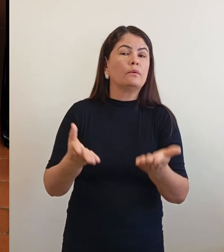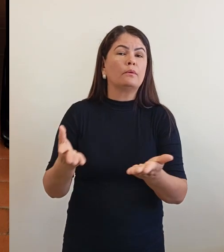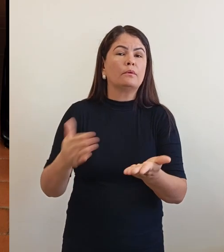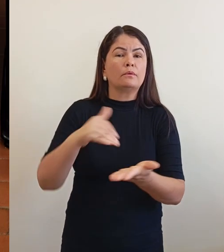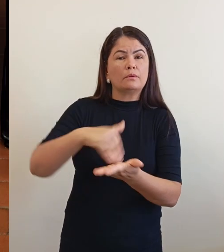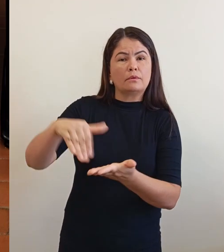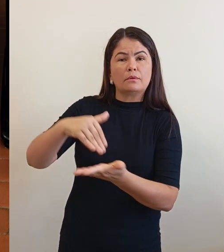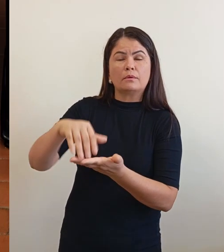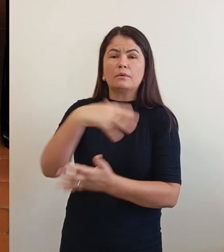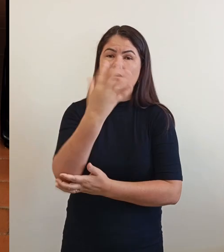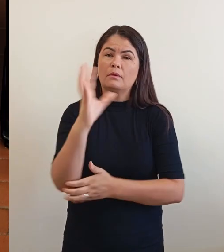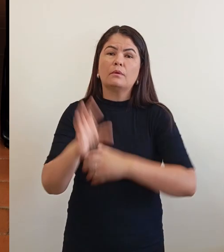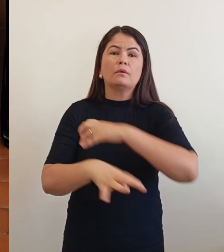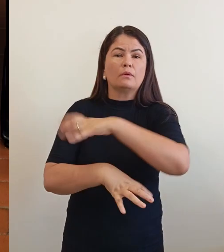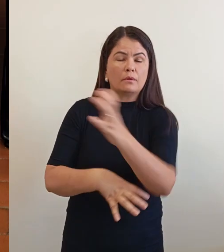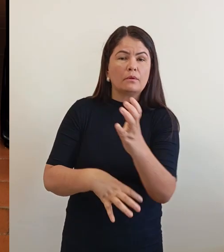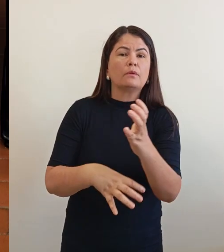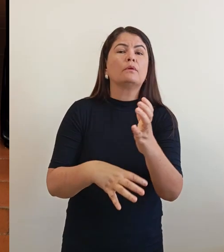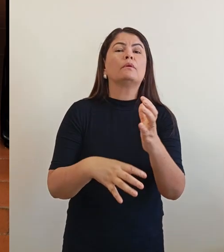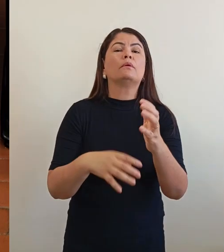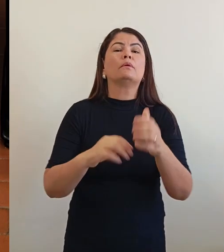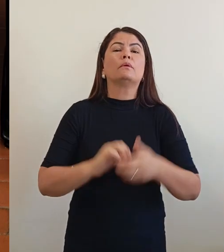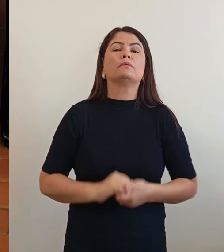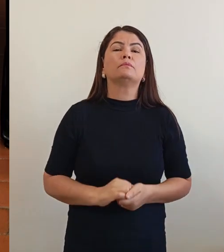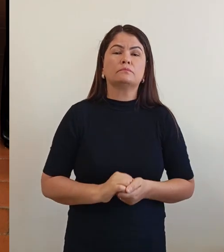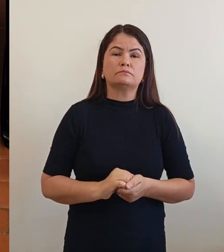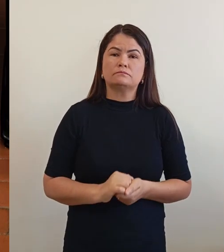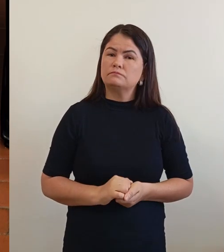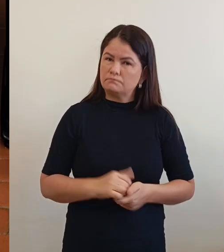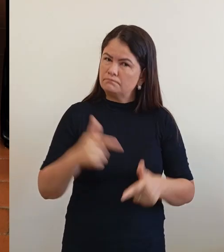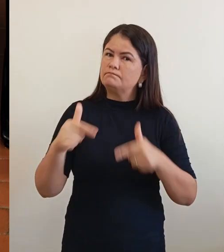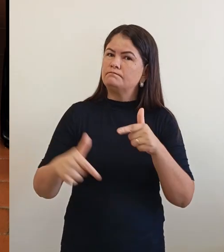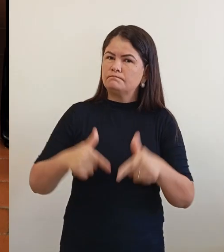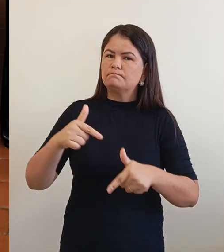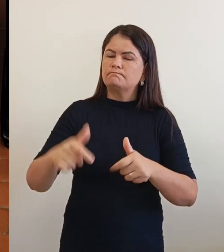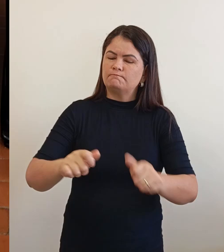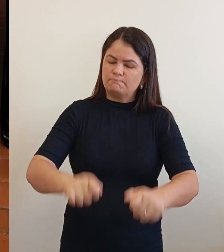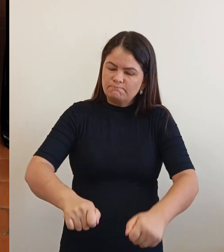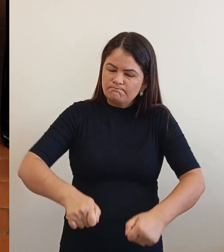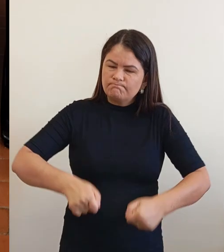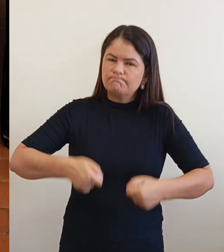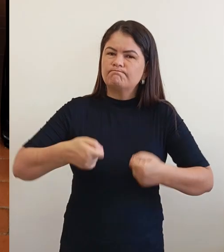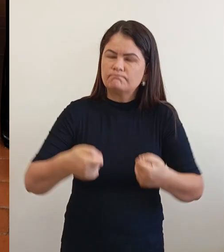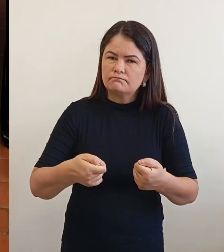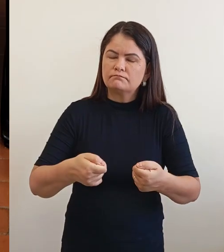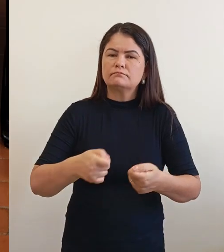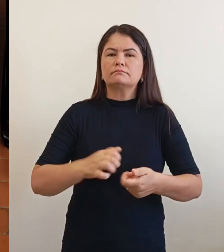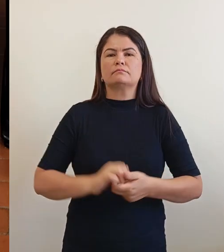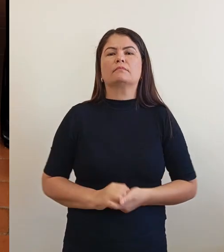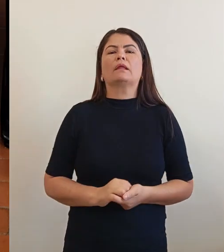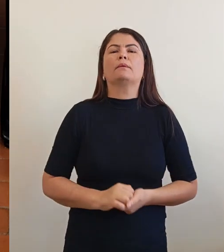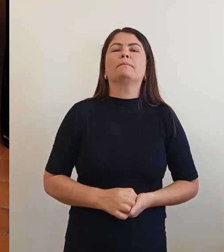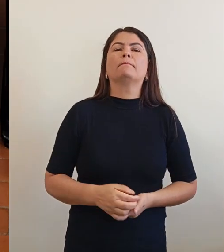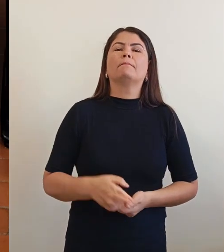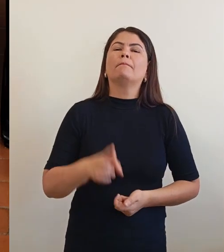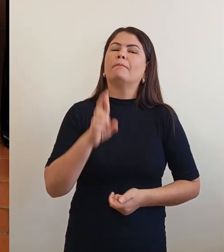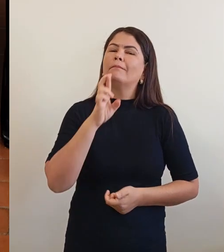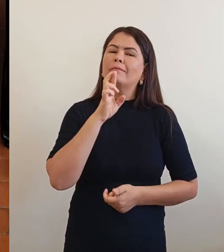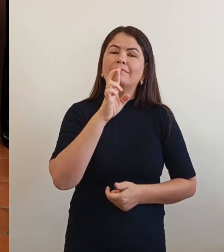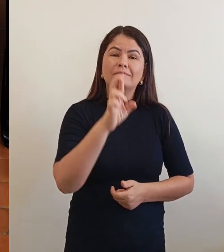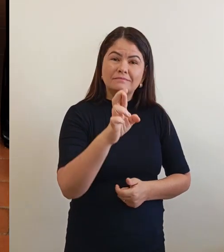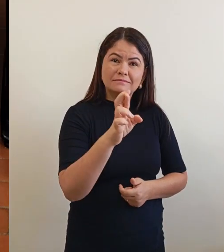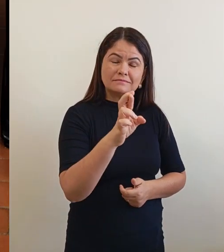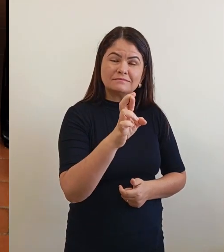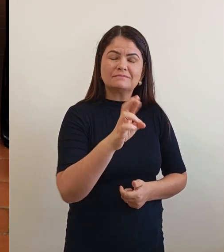para estar fazendo esse trabalho. Então, a gente vai estar trabalhando ardamente aí e dando a resposta. Não